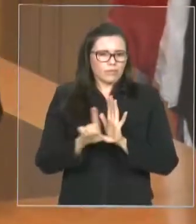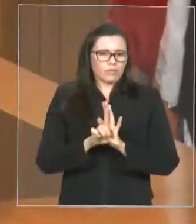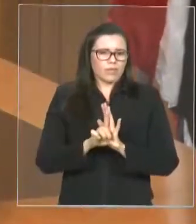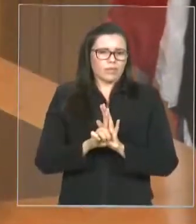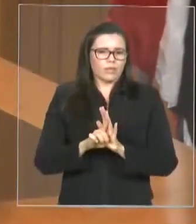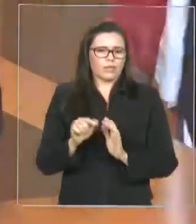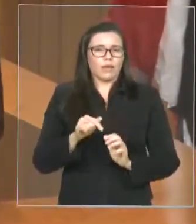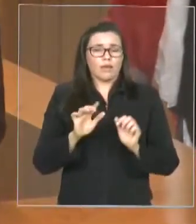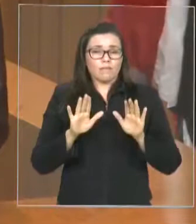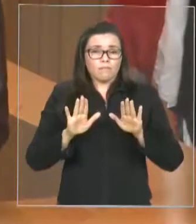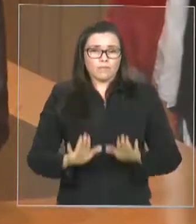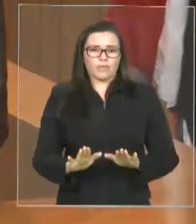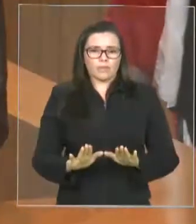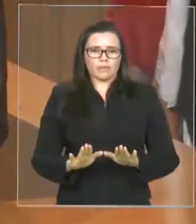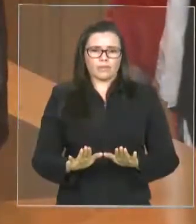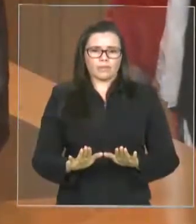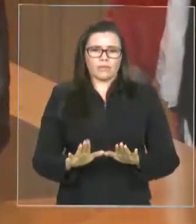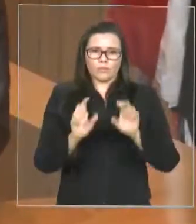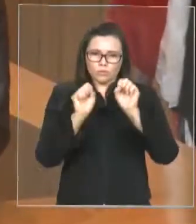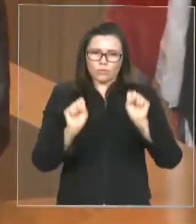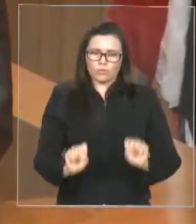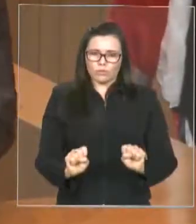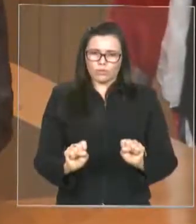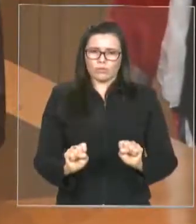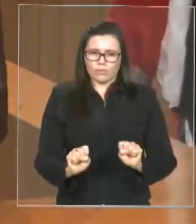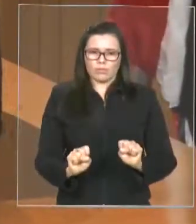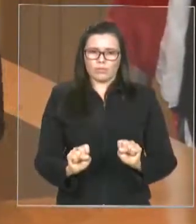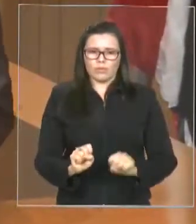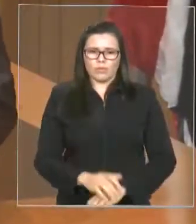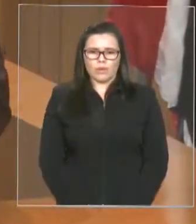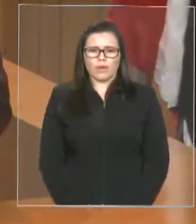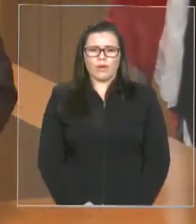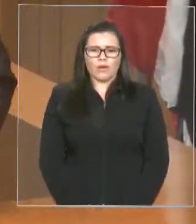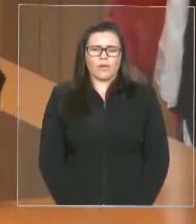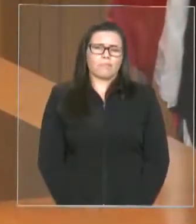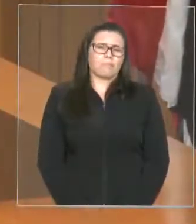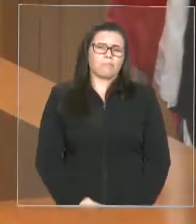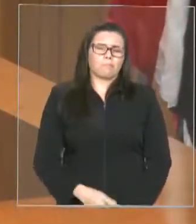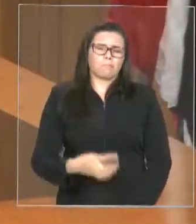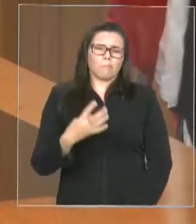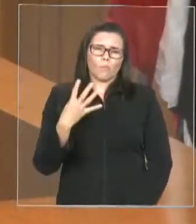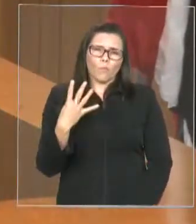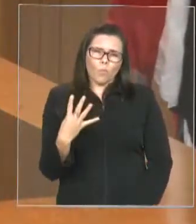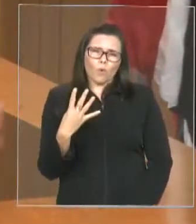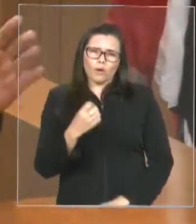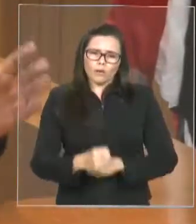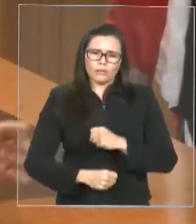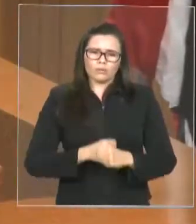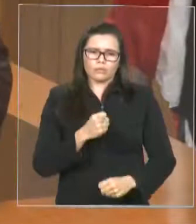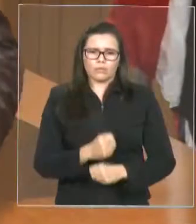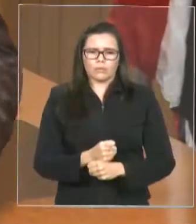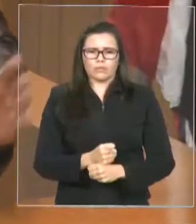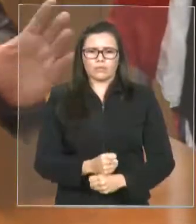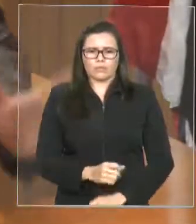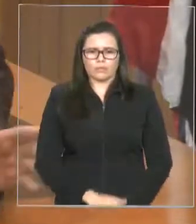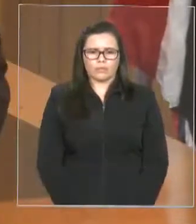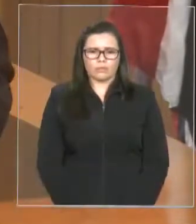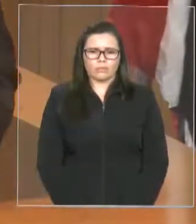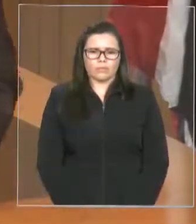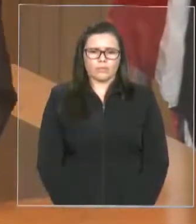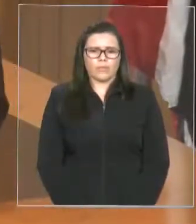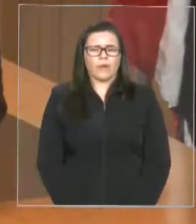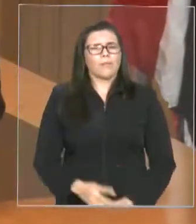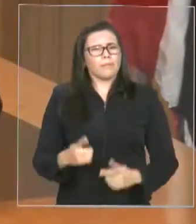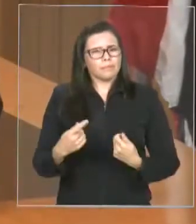quatro anos. Porque o Sérgio também entende e defende que a melhor coisa que teria era a prorrogação por um tempo maior,